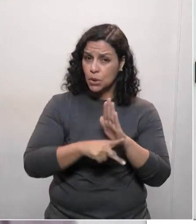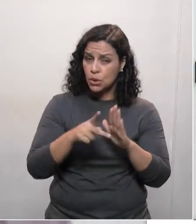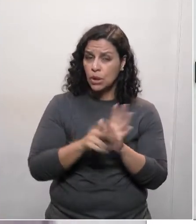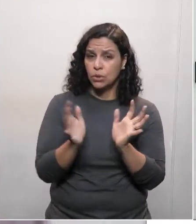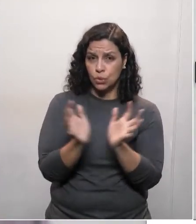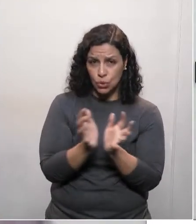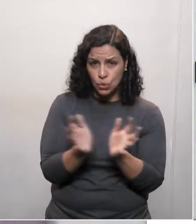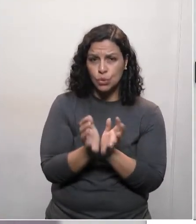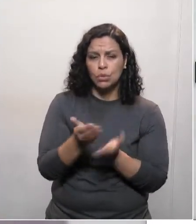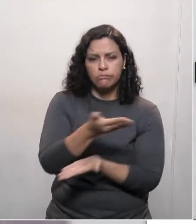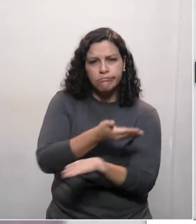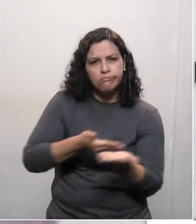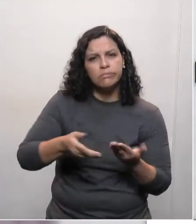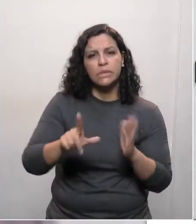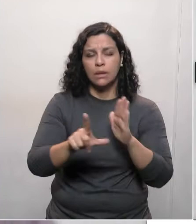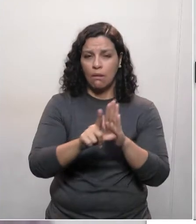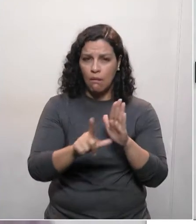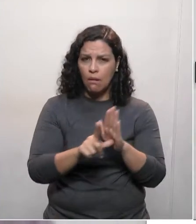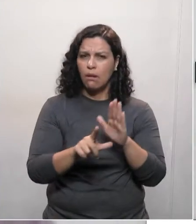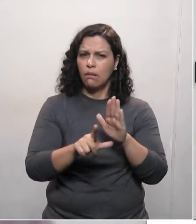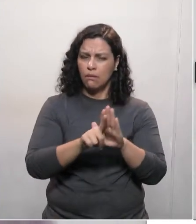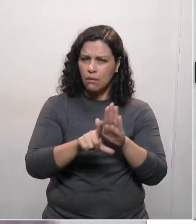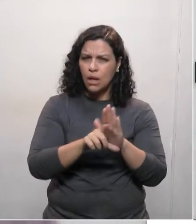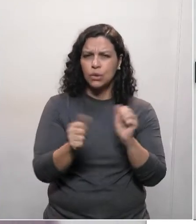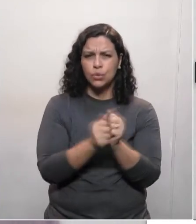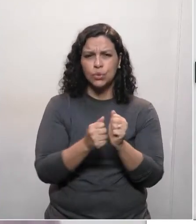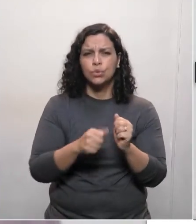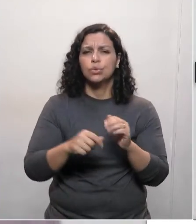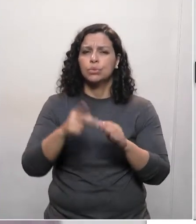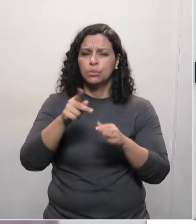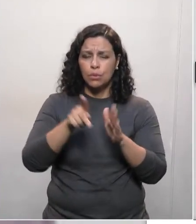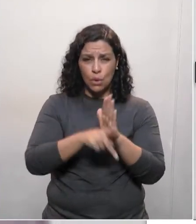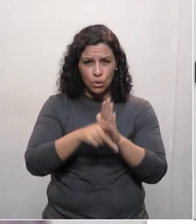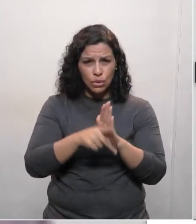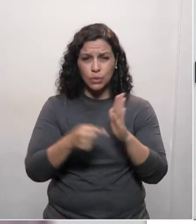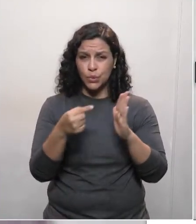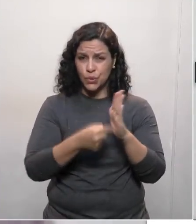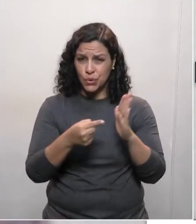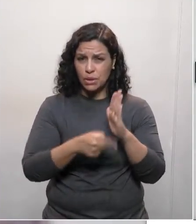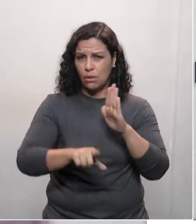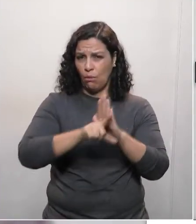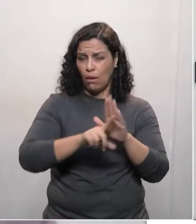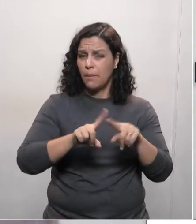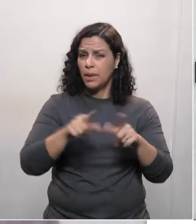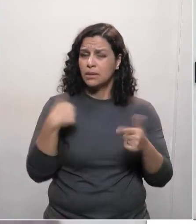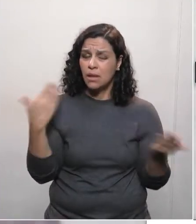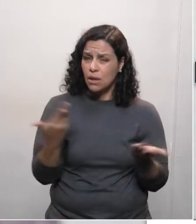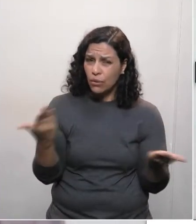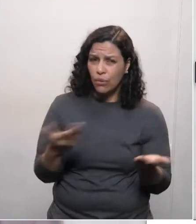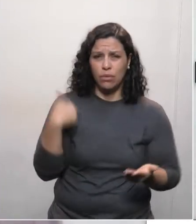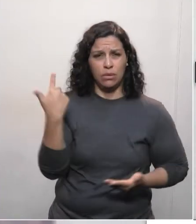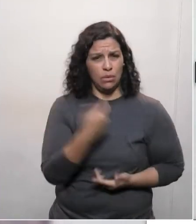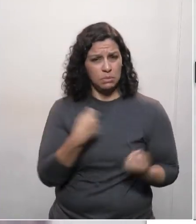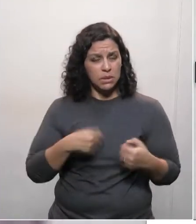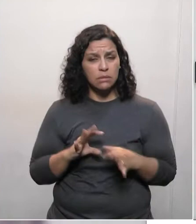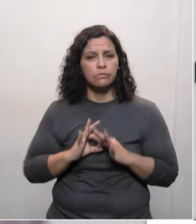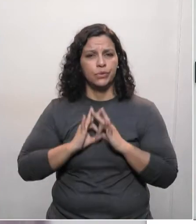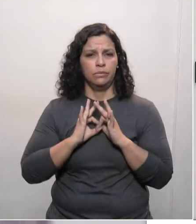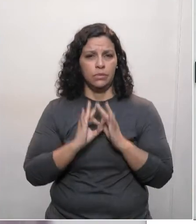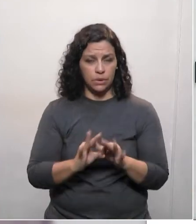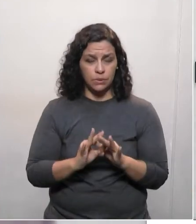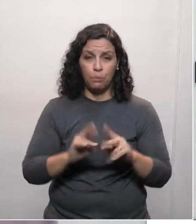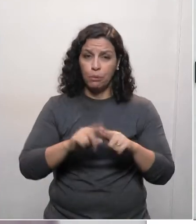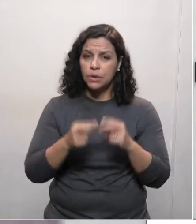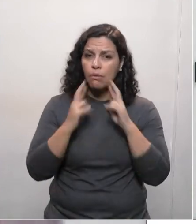coletiva, trocando um projeto de lei por projeto de indicação legislativa e tantos. E, nessa hora, mais do que nunca, a gente quer a União. Então,